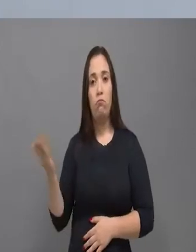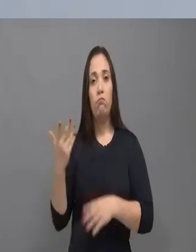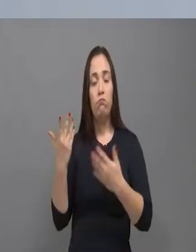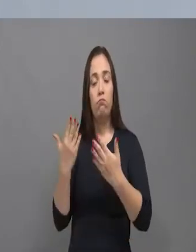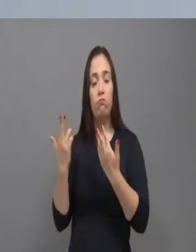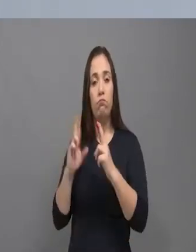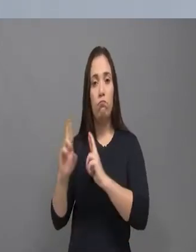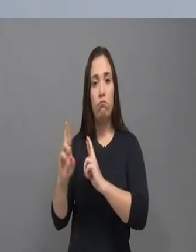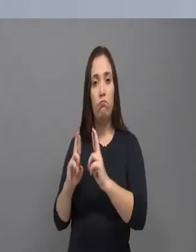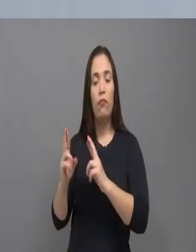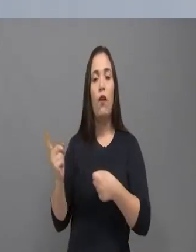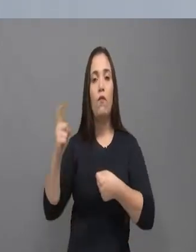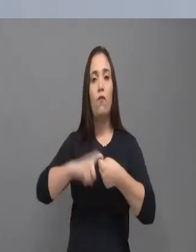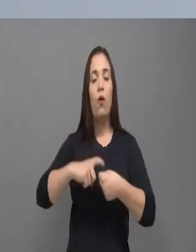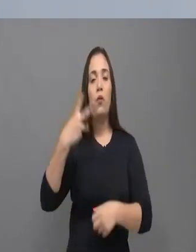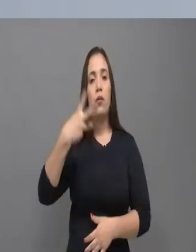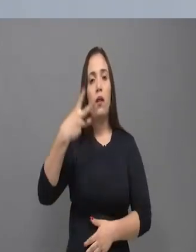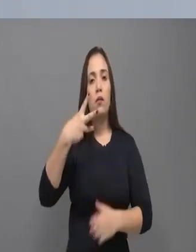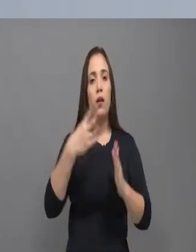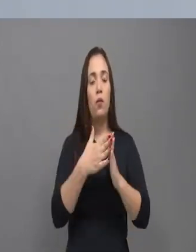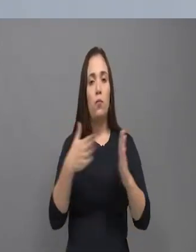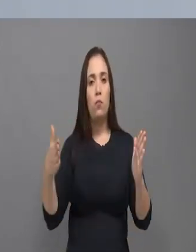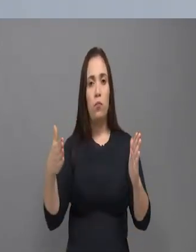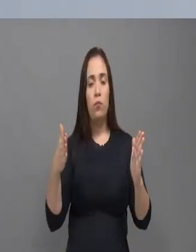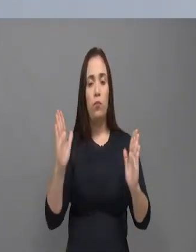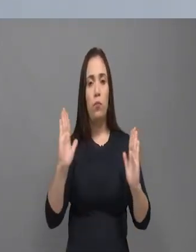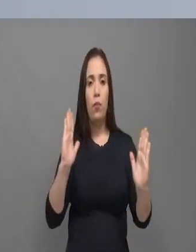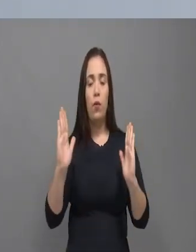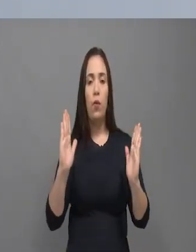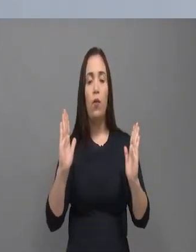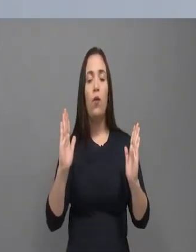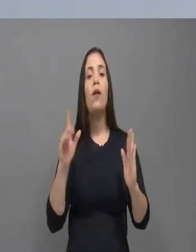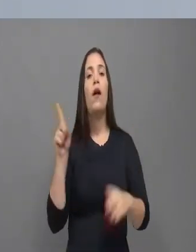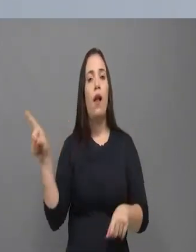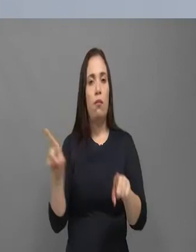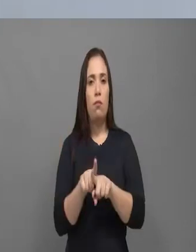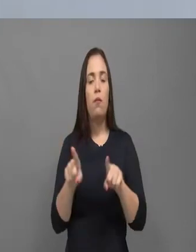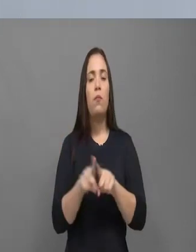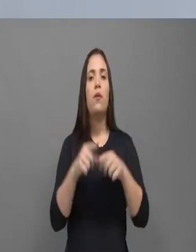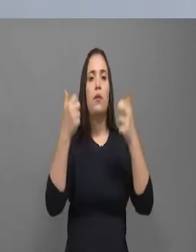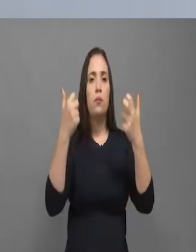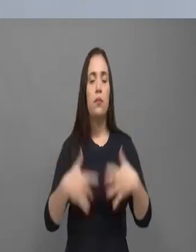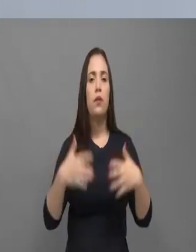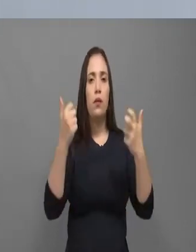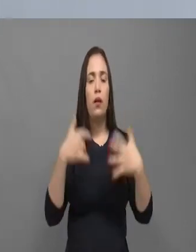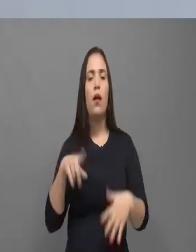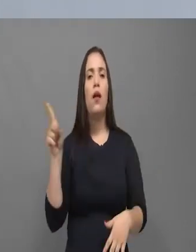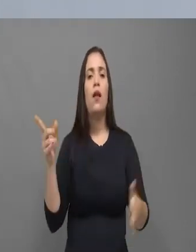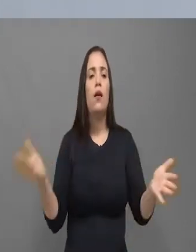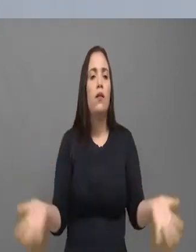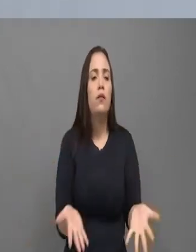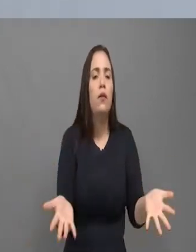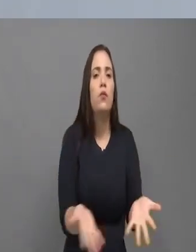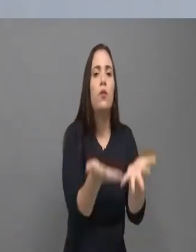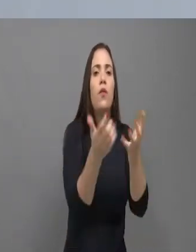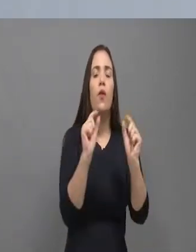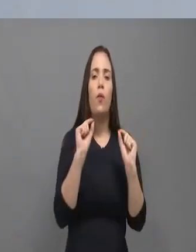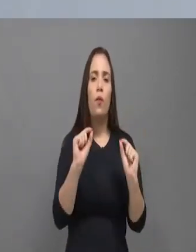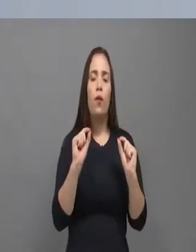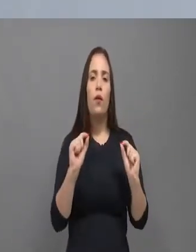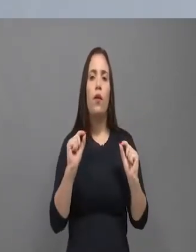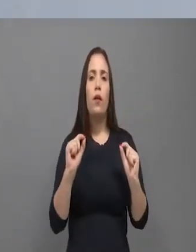já passou ali na 3 de maio, na 3 de maio tem uma grande imagem da Nossa Senhora de Fátima, porque a devoção da Nossa Senhora de Fátima de Fortaleza é uma coisa muito forte.